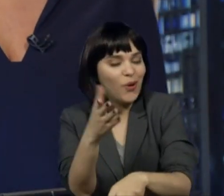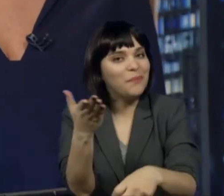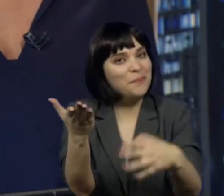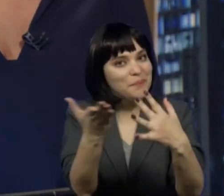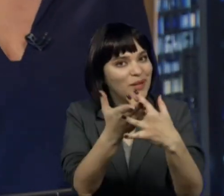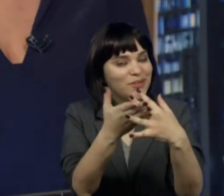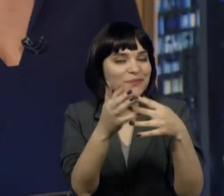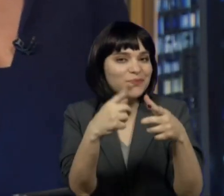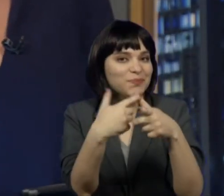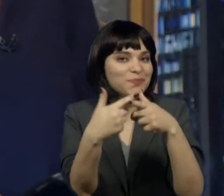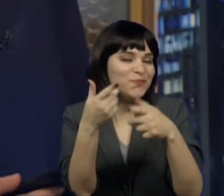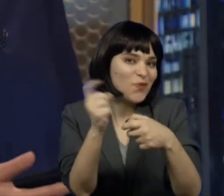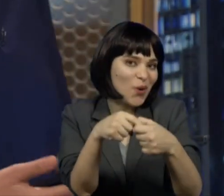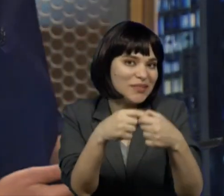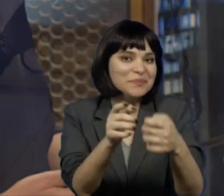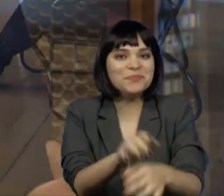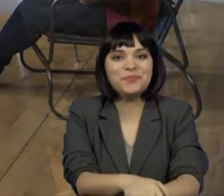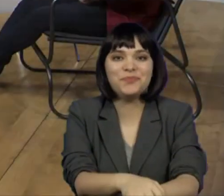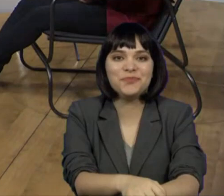pausa. Volta já.